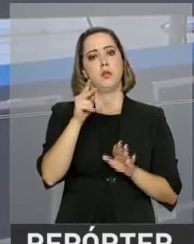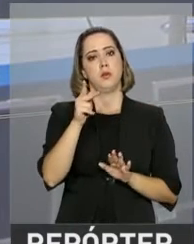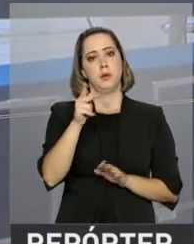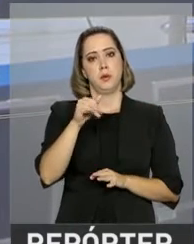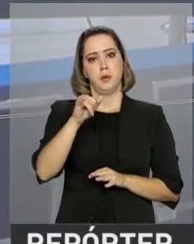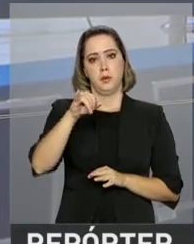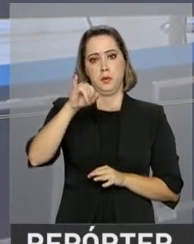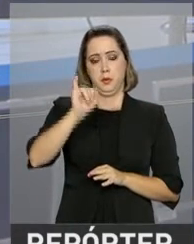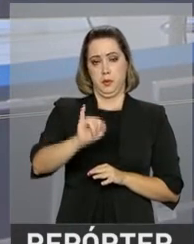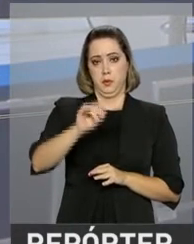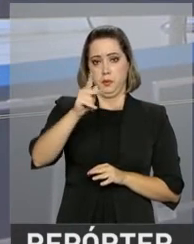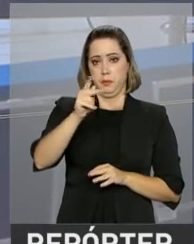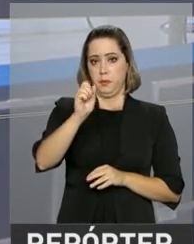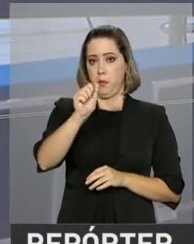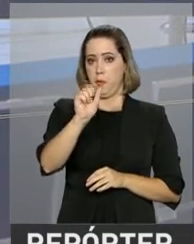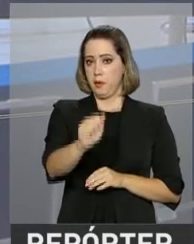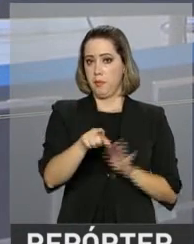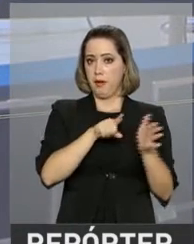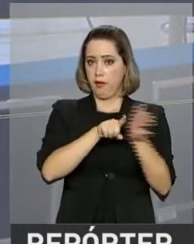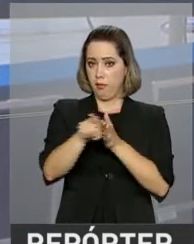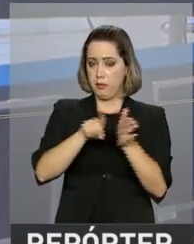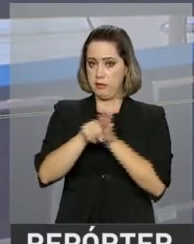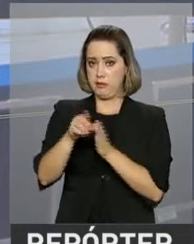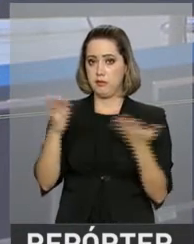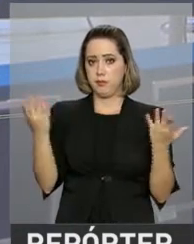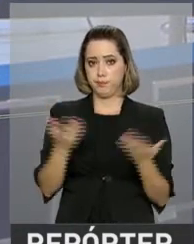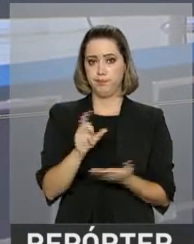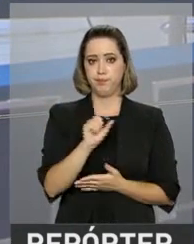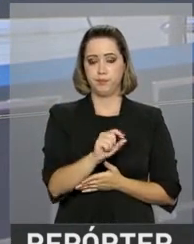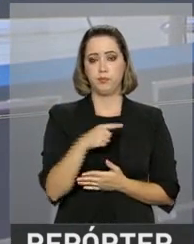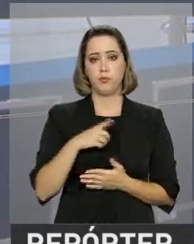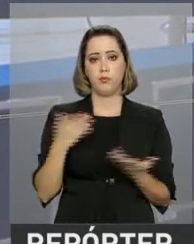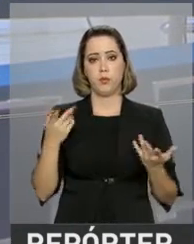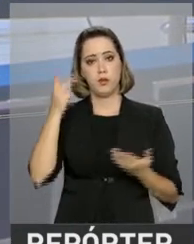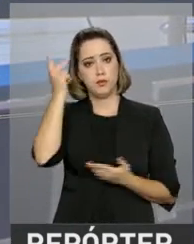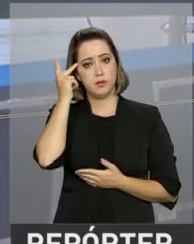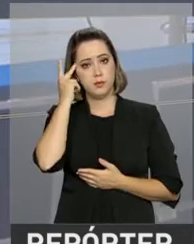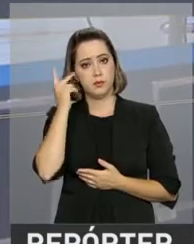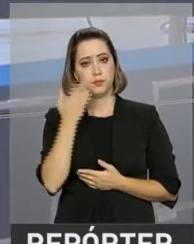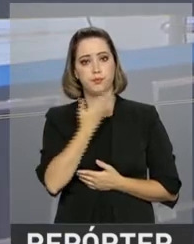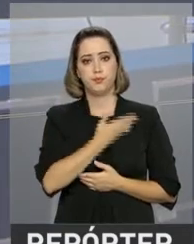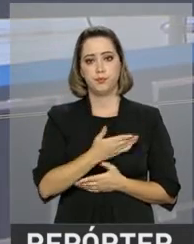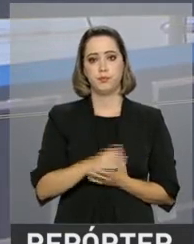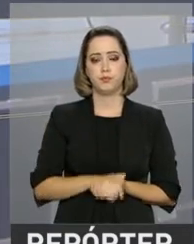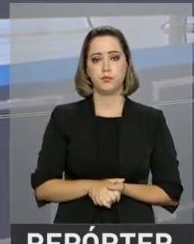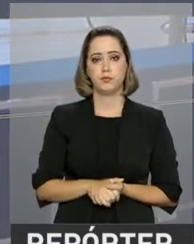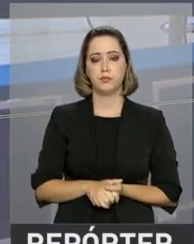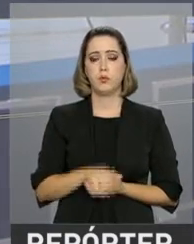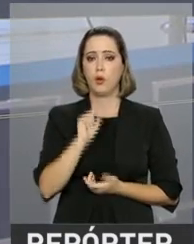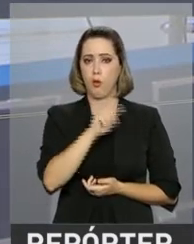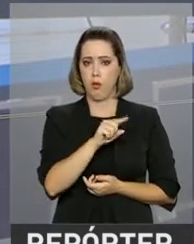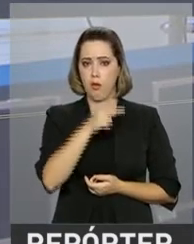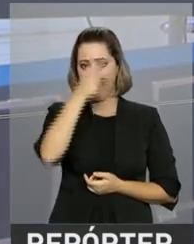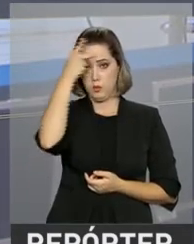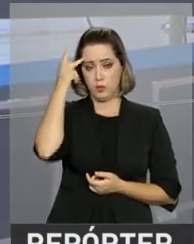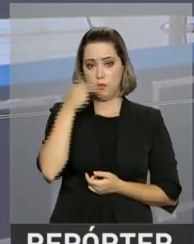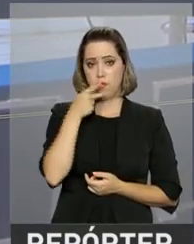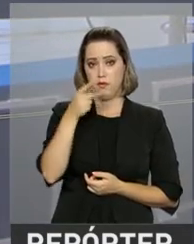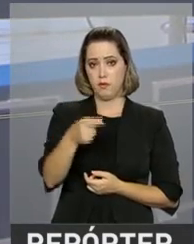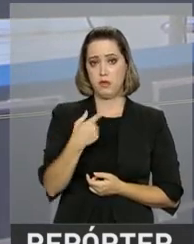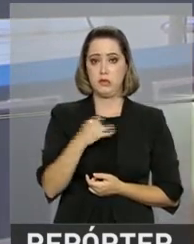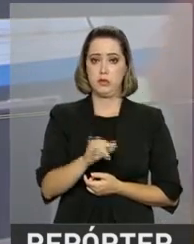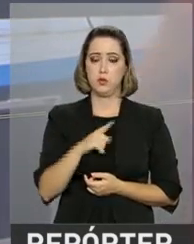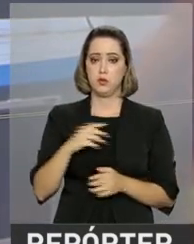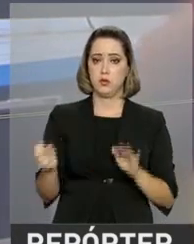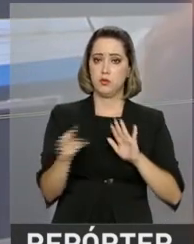Previdência do Instituto de Pesquisa Econômica Aplicada, o IPEA, hoje mesmo, nesse evento em São Paulo. Para o especialista, caso